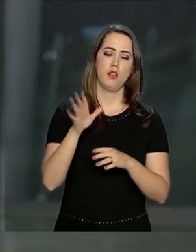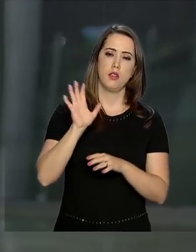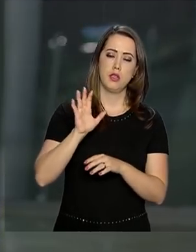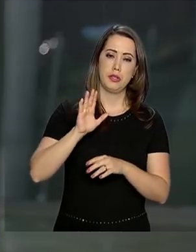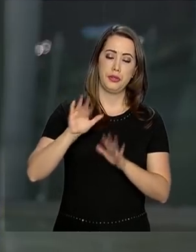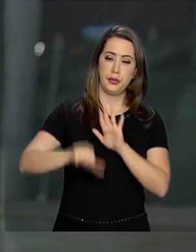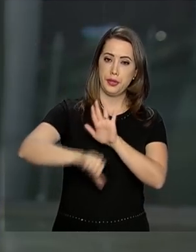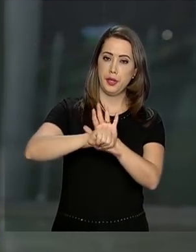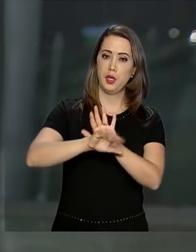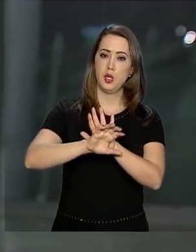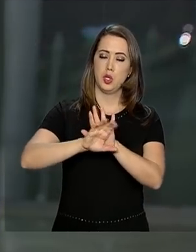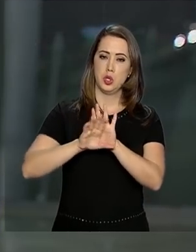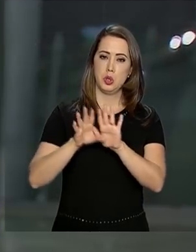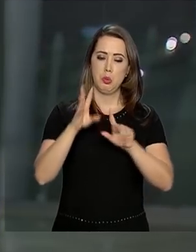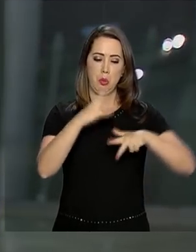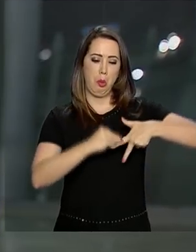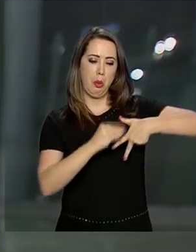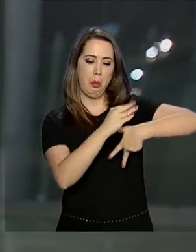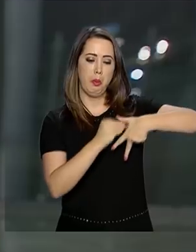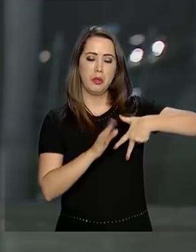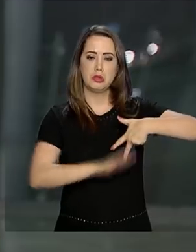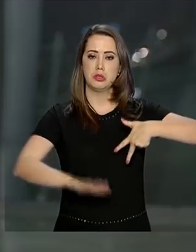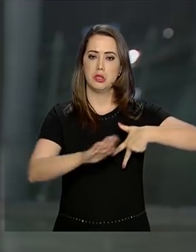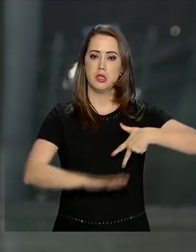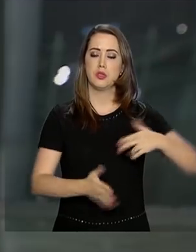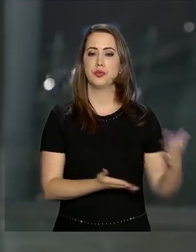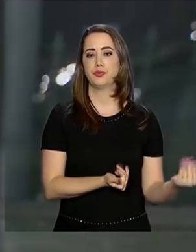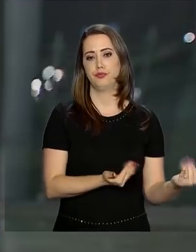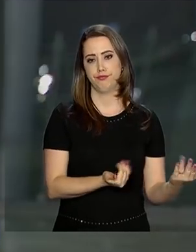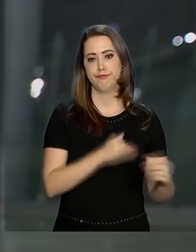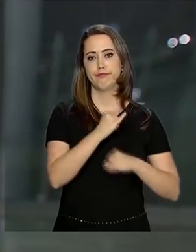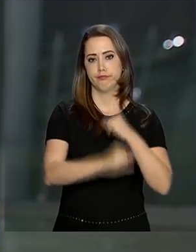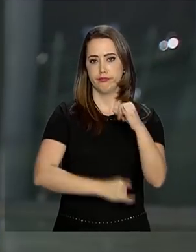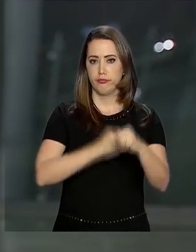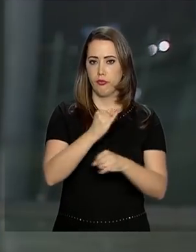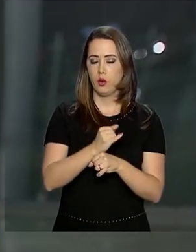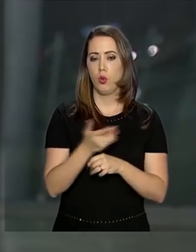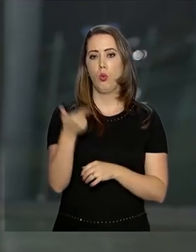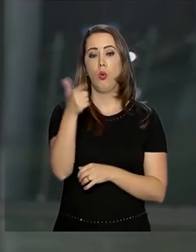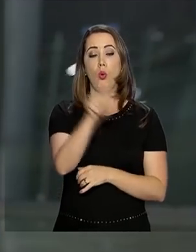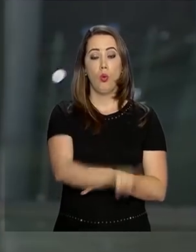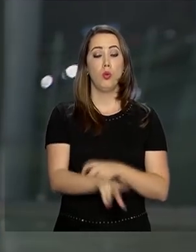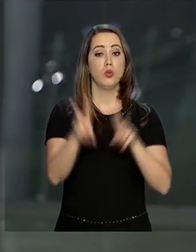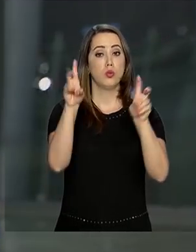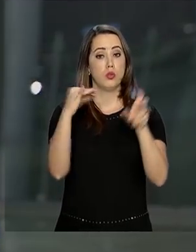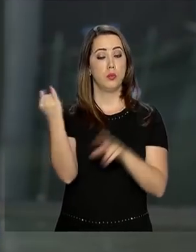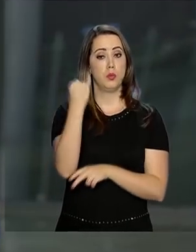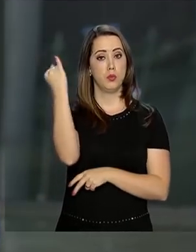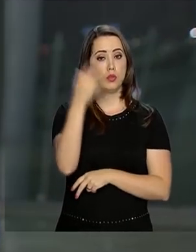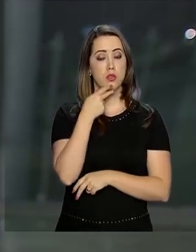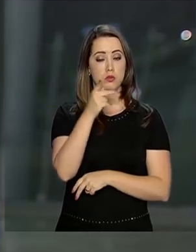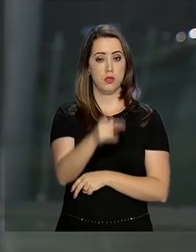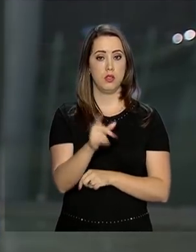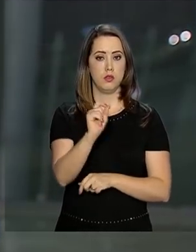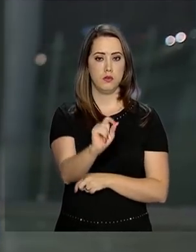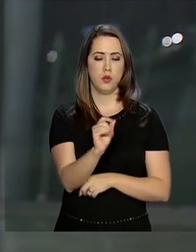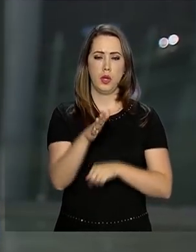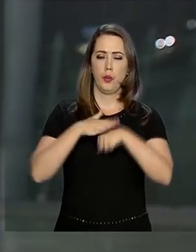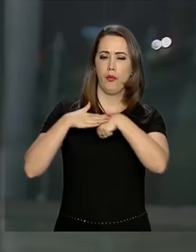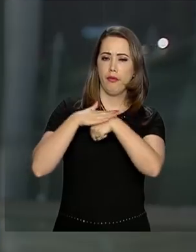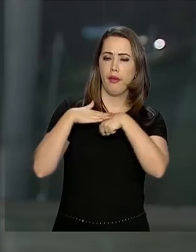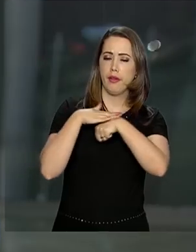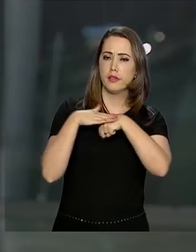abuso contra crianças e adolescentes na internet. Outro tema tratado pelo ministro foram conversas com os